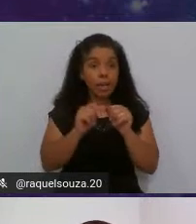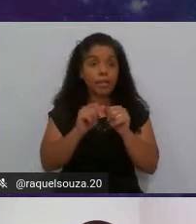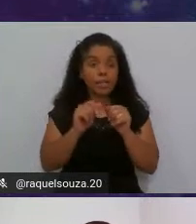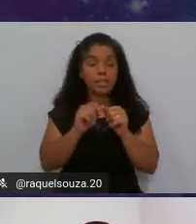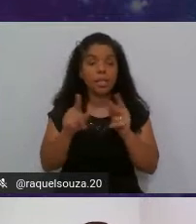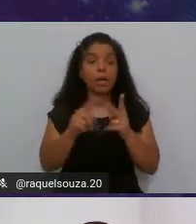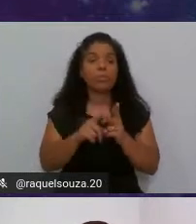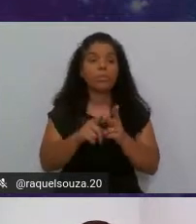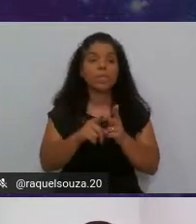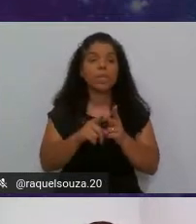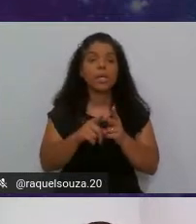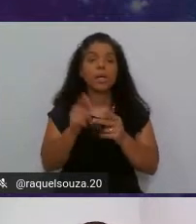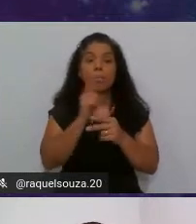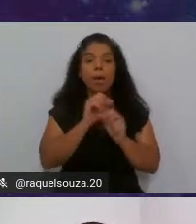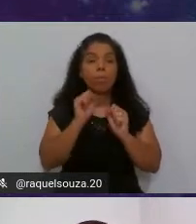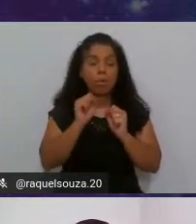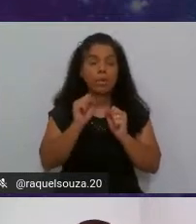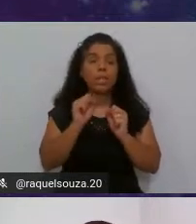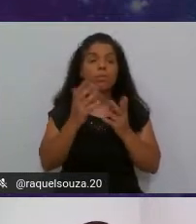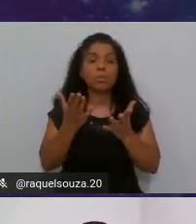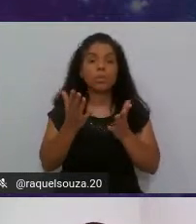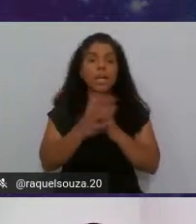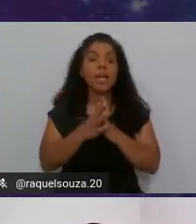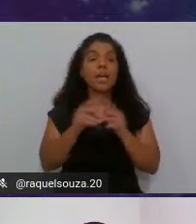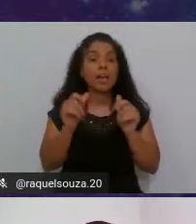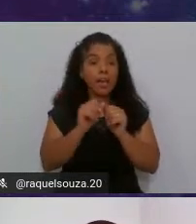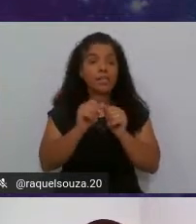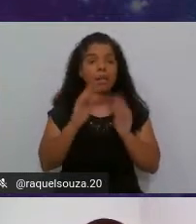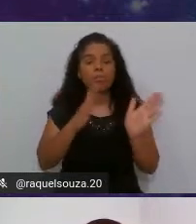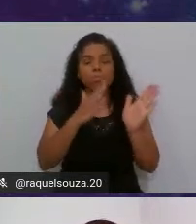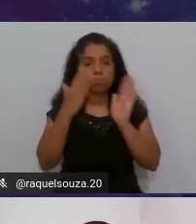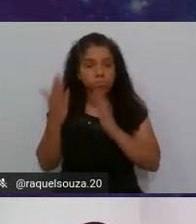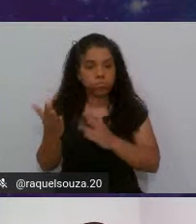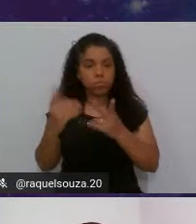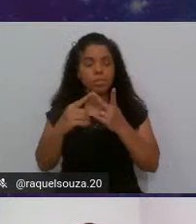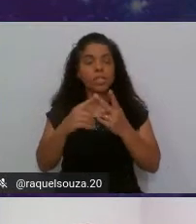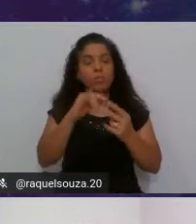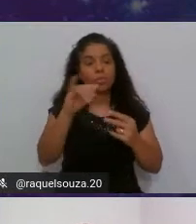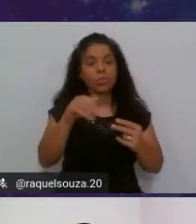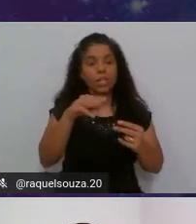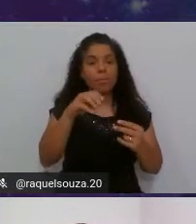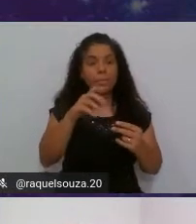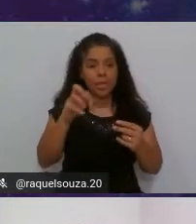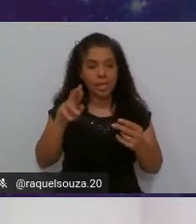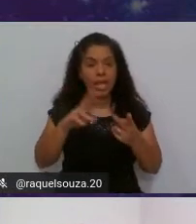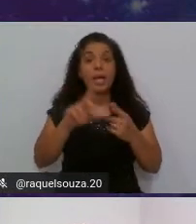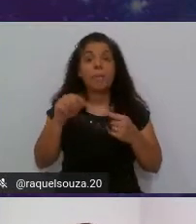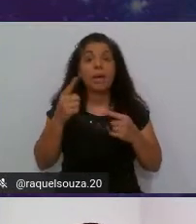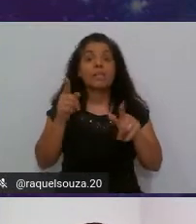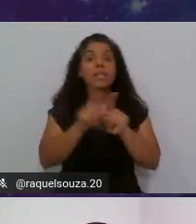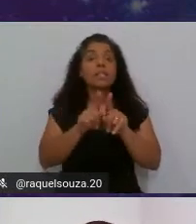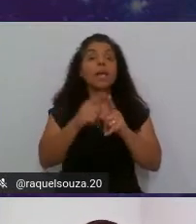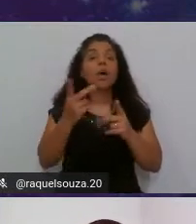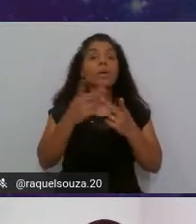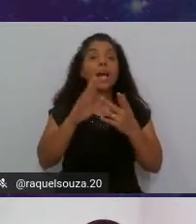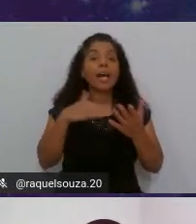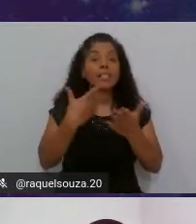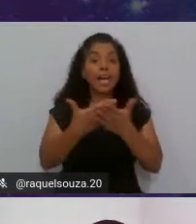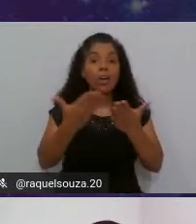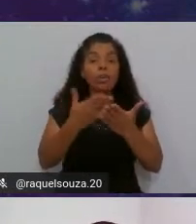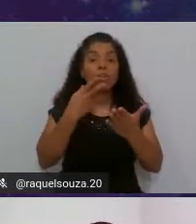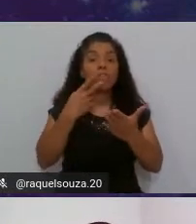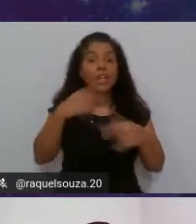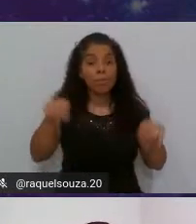para podermos realizar o processo no JMeeter mas aí então até agora só falei para